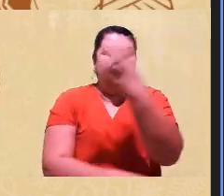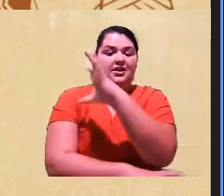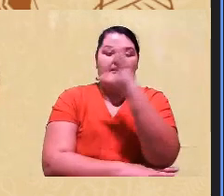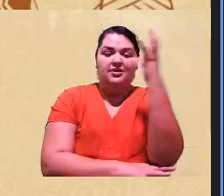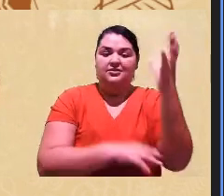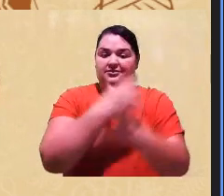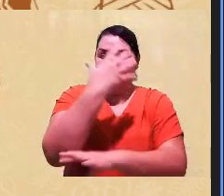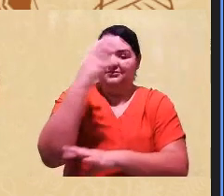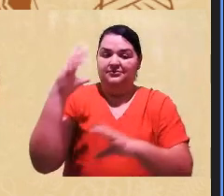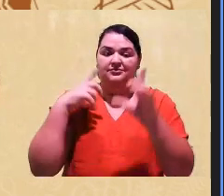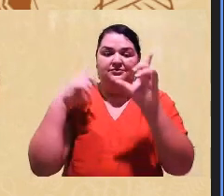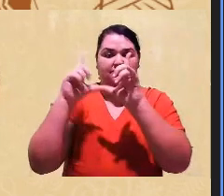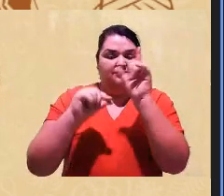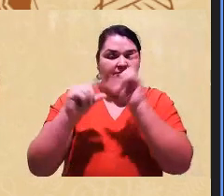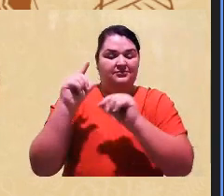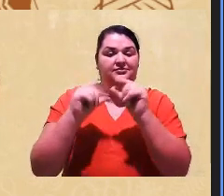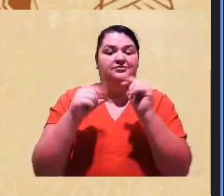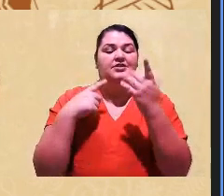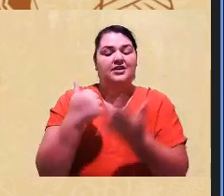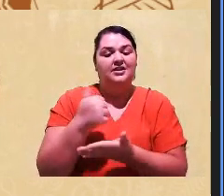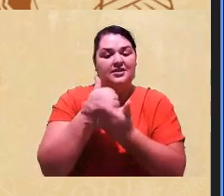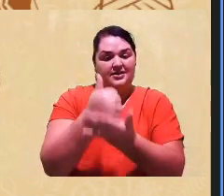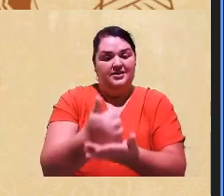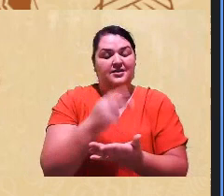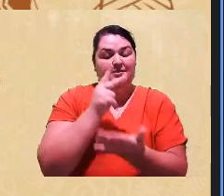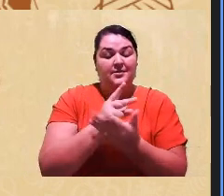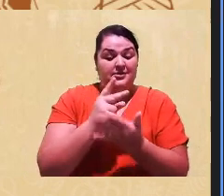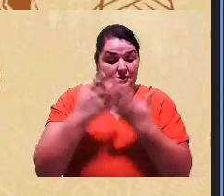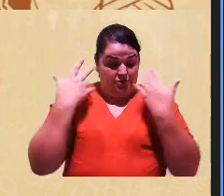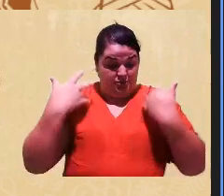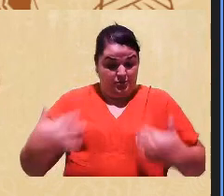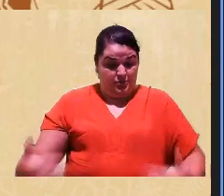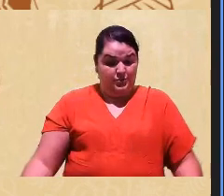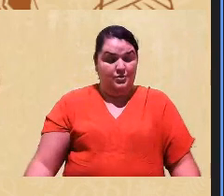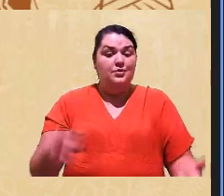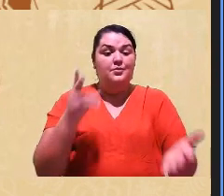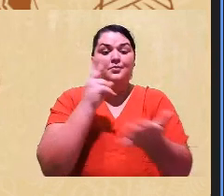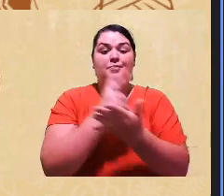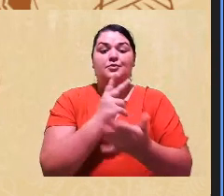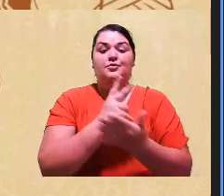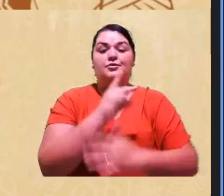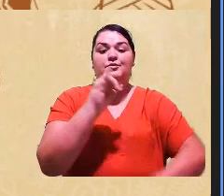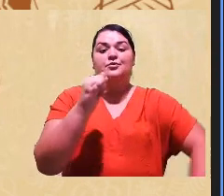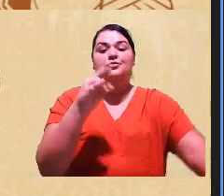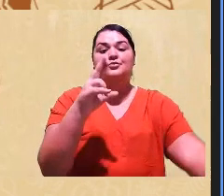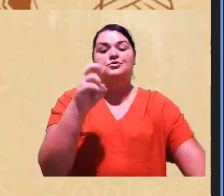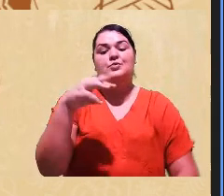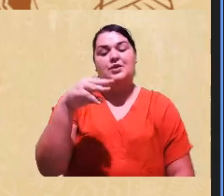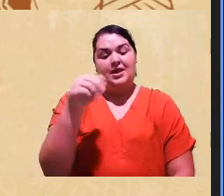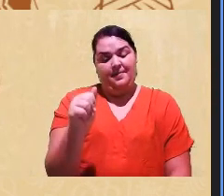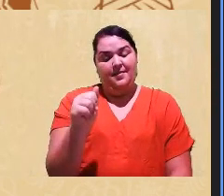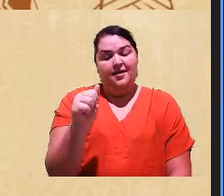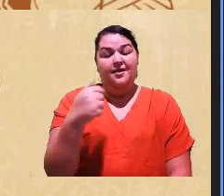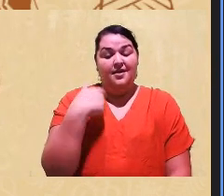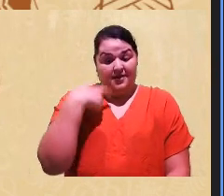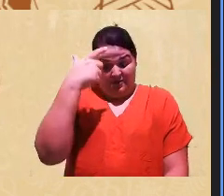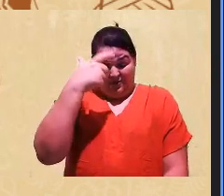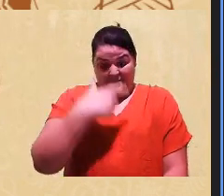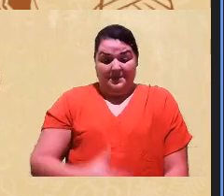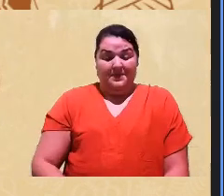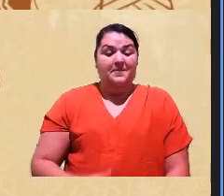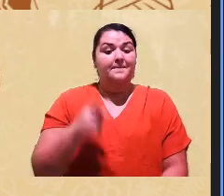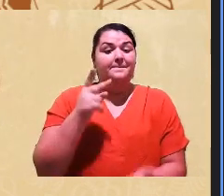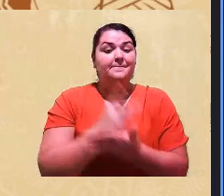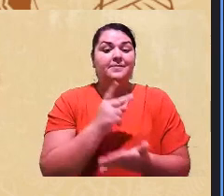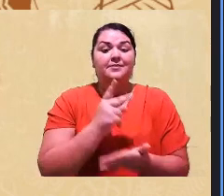os encantados a me guiar. O meu corpo é protegido pela Jurema Malaco e Anjucá. O meu corpo é território, meu corpo é